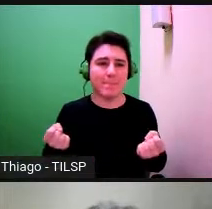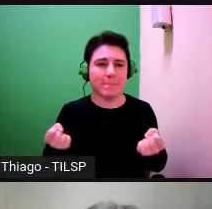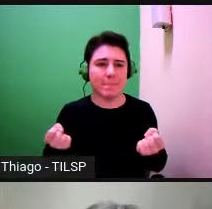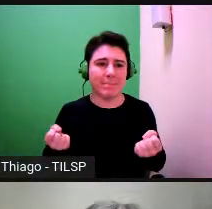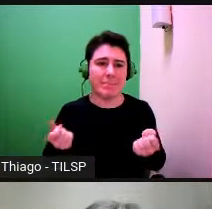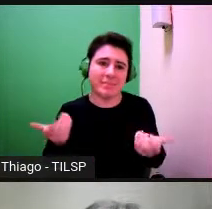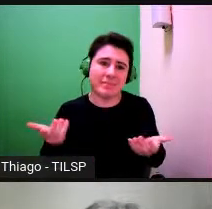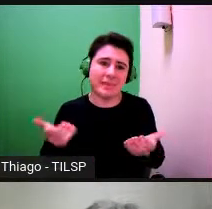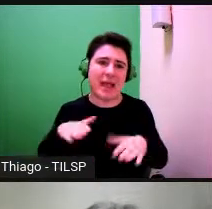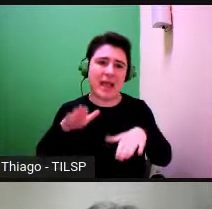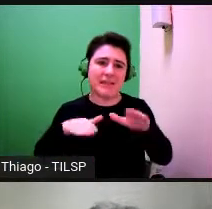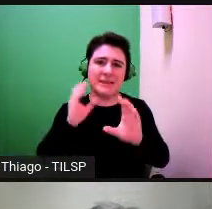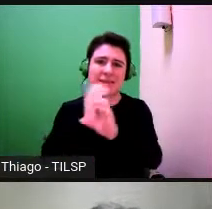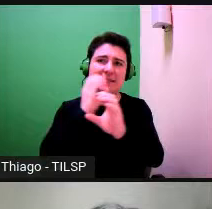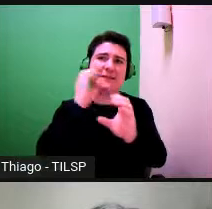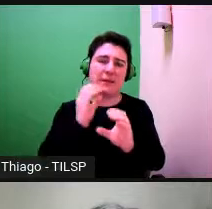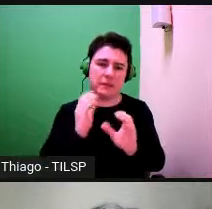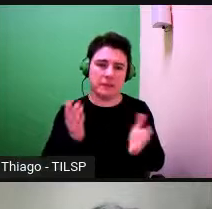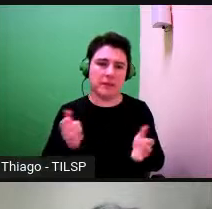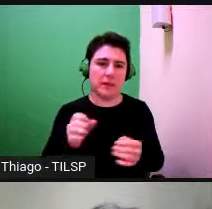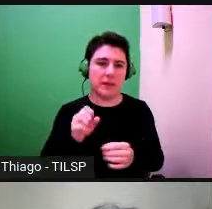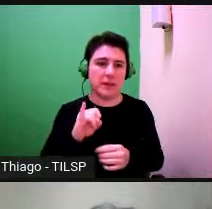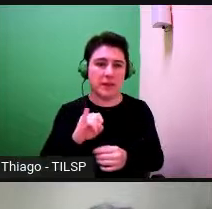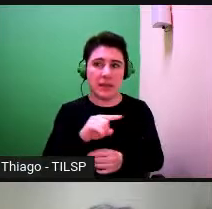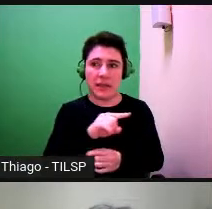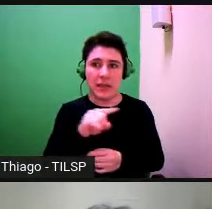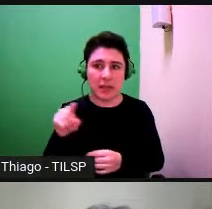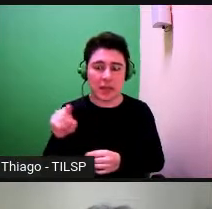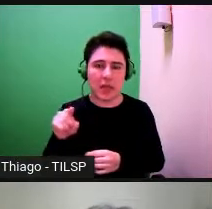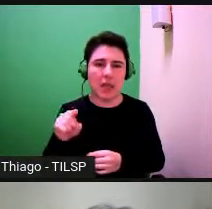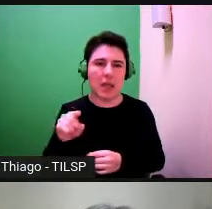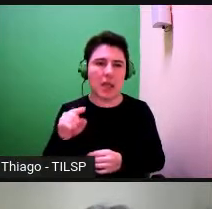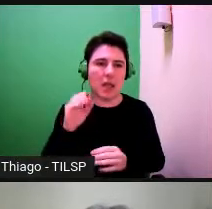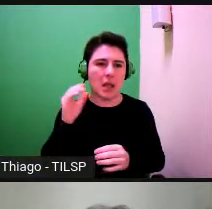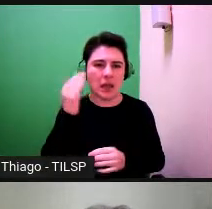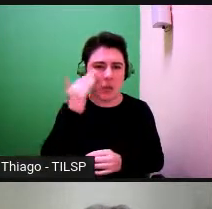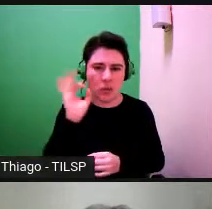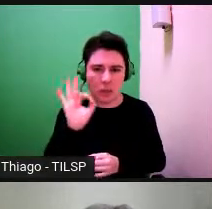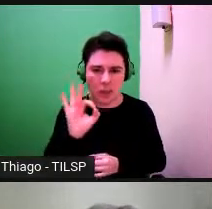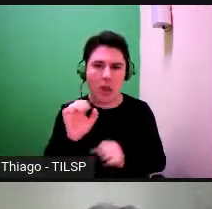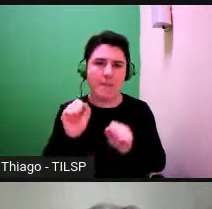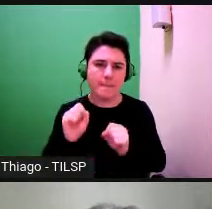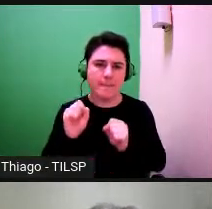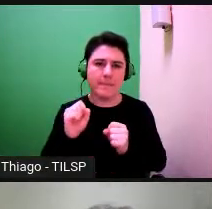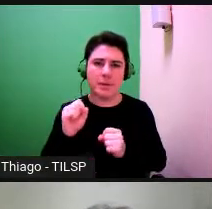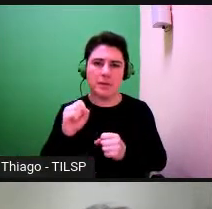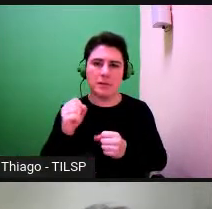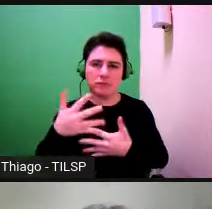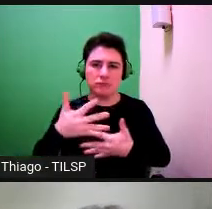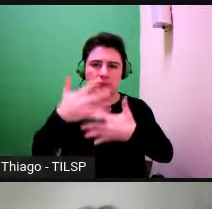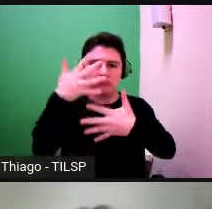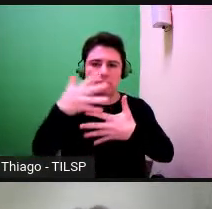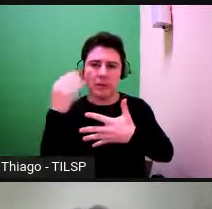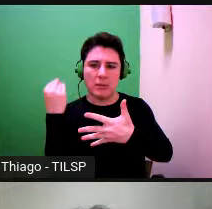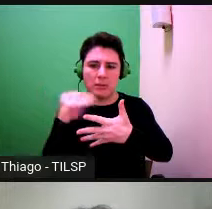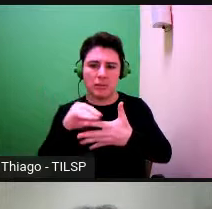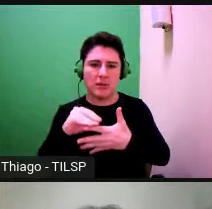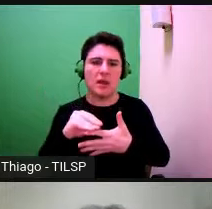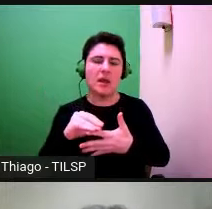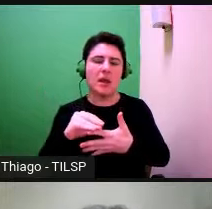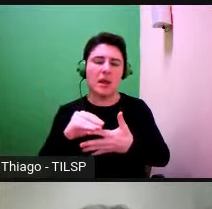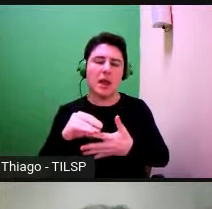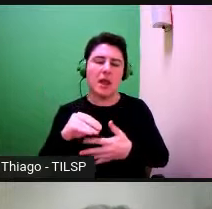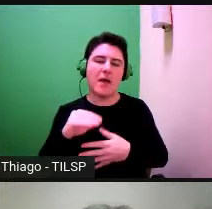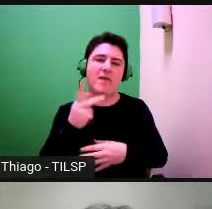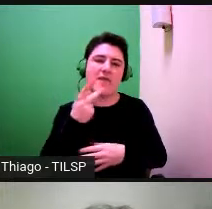enfim, levantar dificuldades. Se for caso disso, julgo que poderão, por chat, dizer alguma coisa e alguém me avisar. Eu vou tentar falar